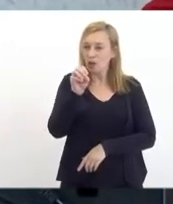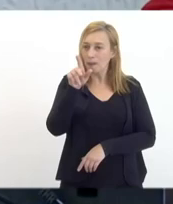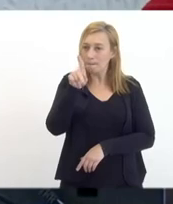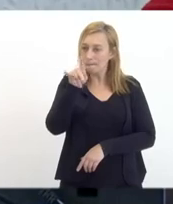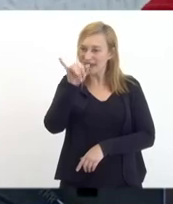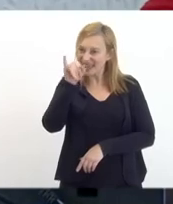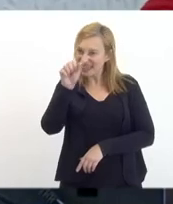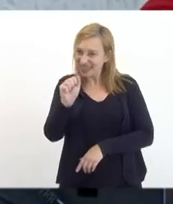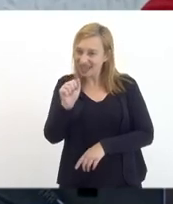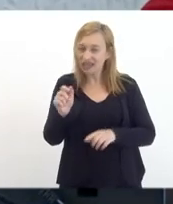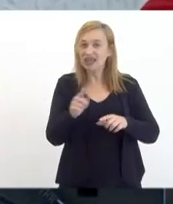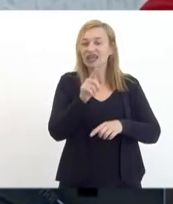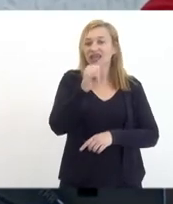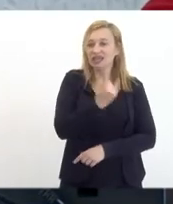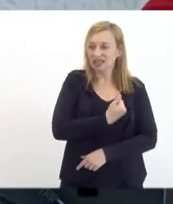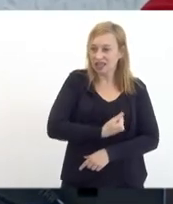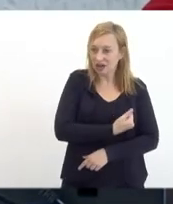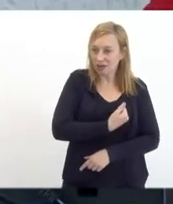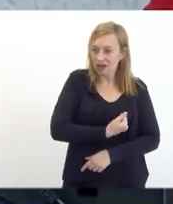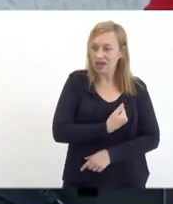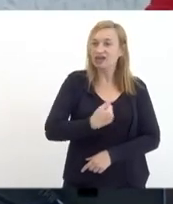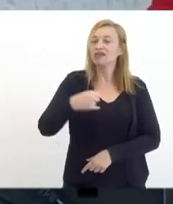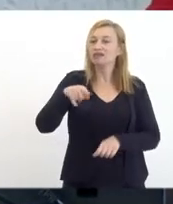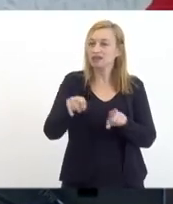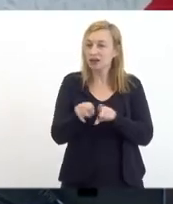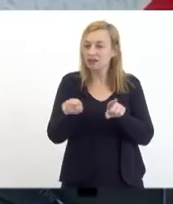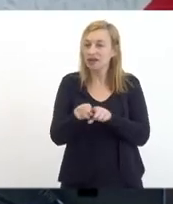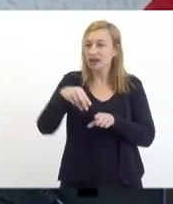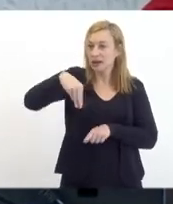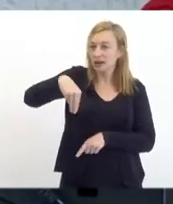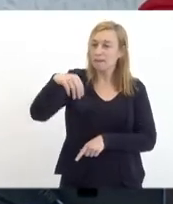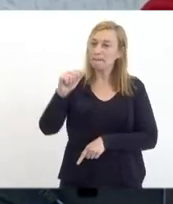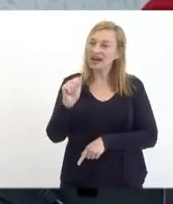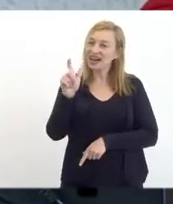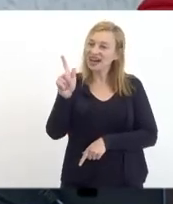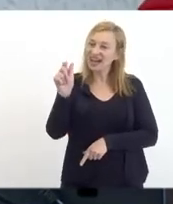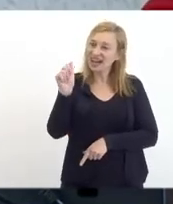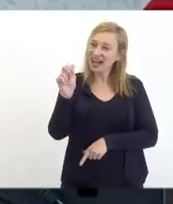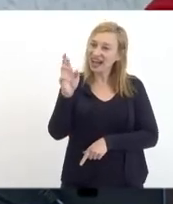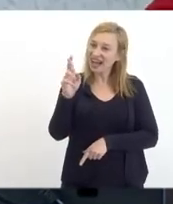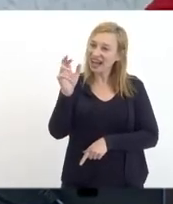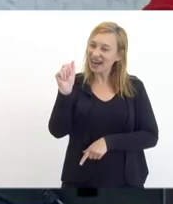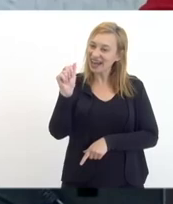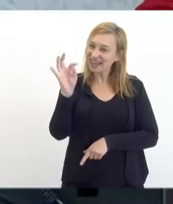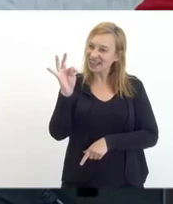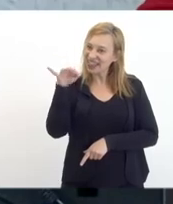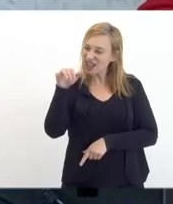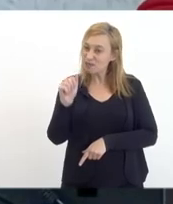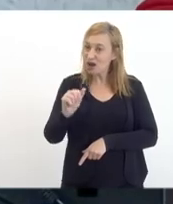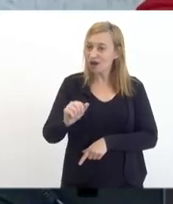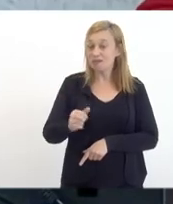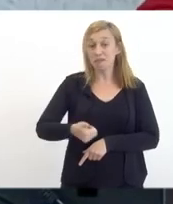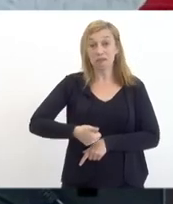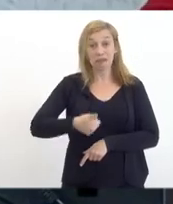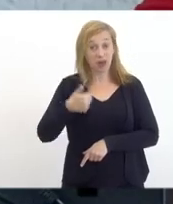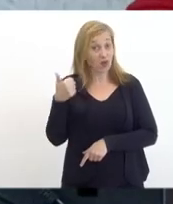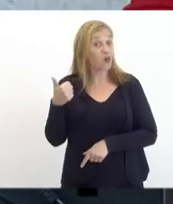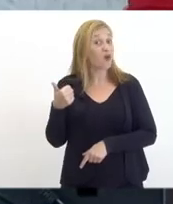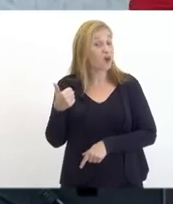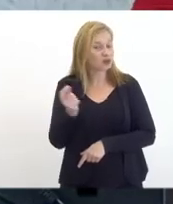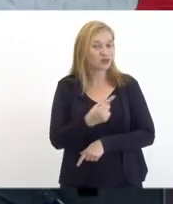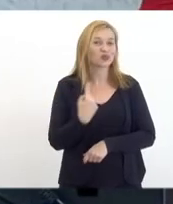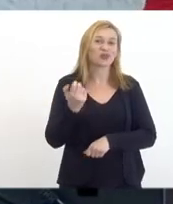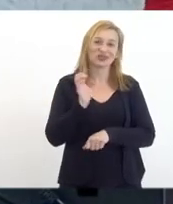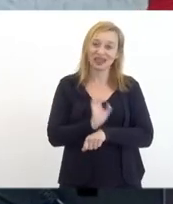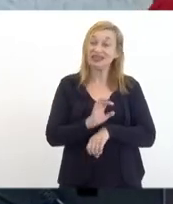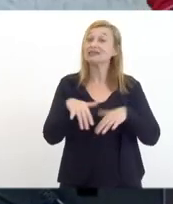talvez é a melhor uma das melhores não vou dizer a melhor mas uma das melhores do nosso